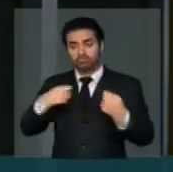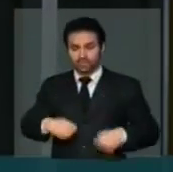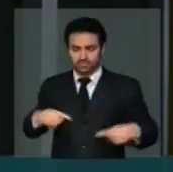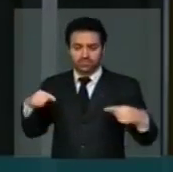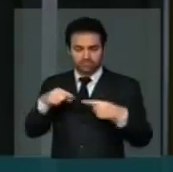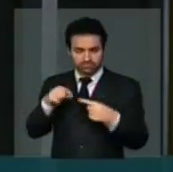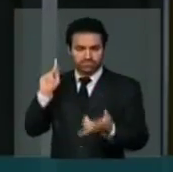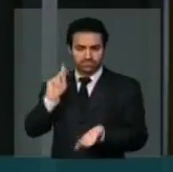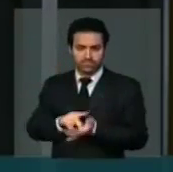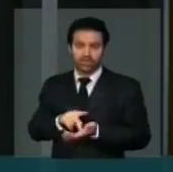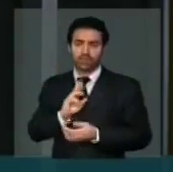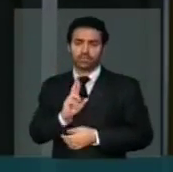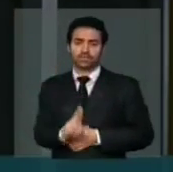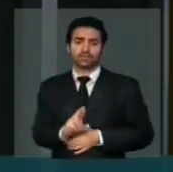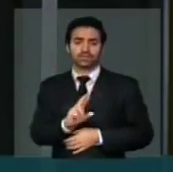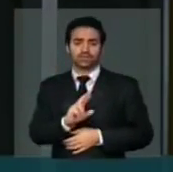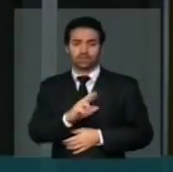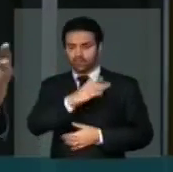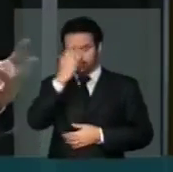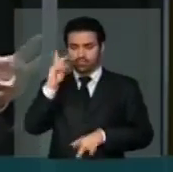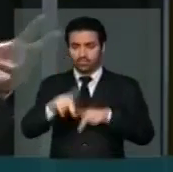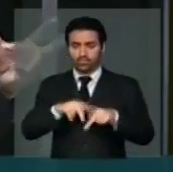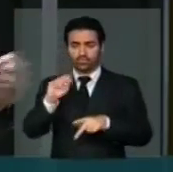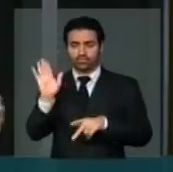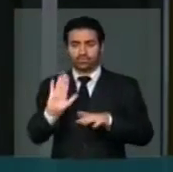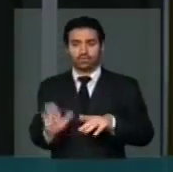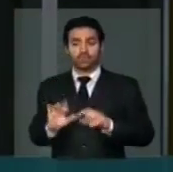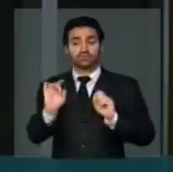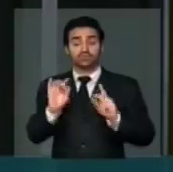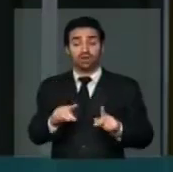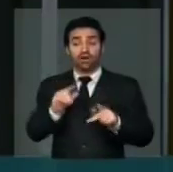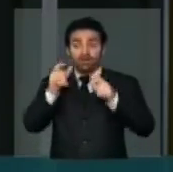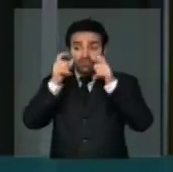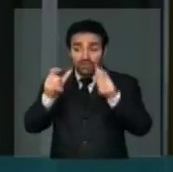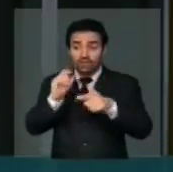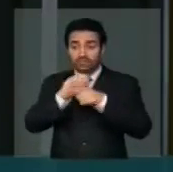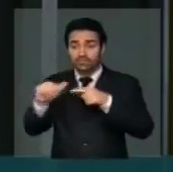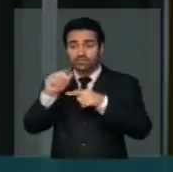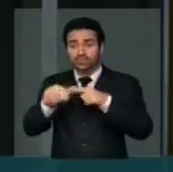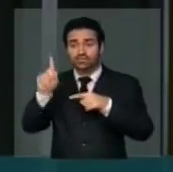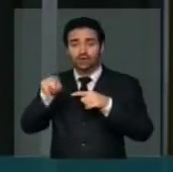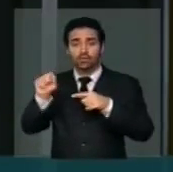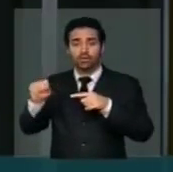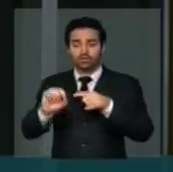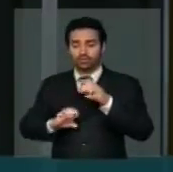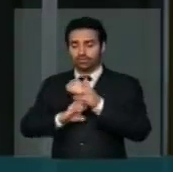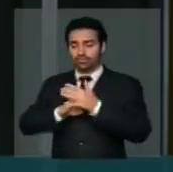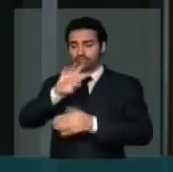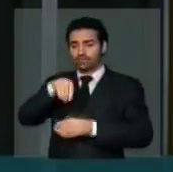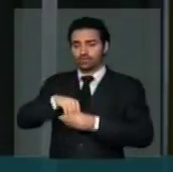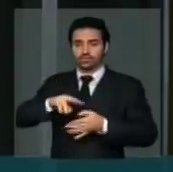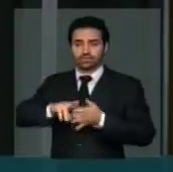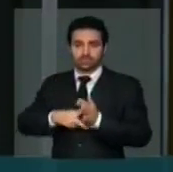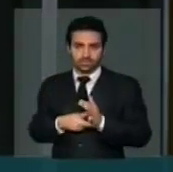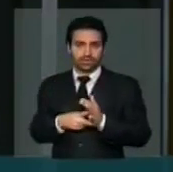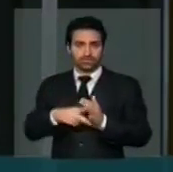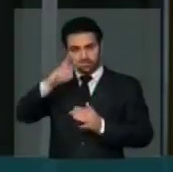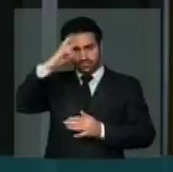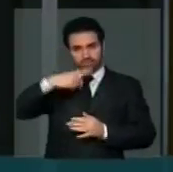de fato, os trabalhadores brasileiros e não apenas o interesse corporativo dos seus sindicatos. Também, senhor presidente,